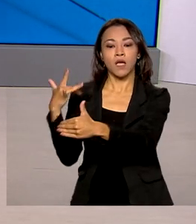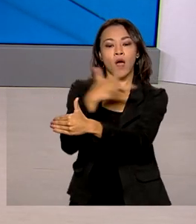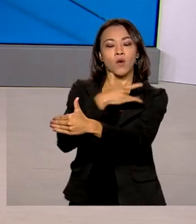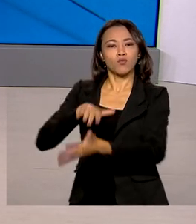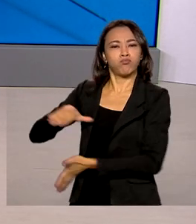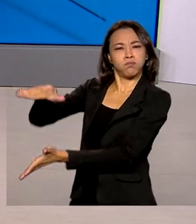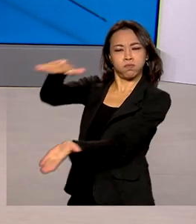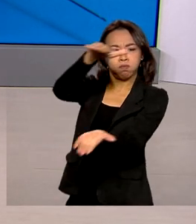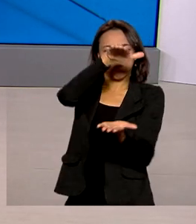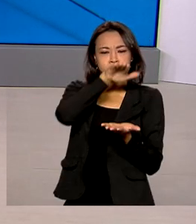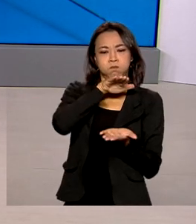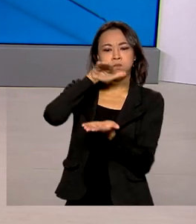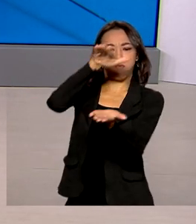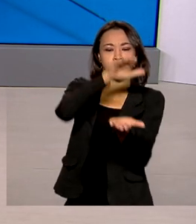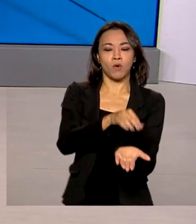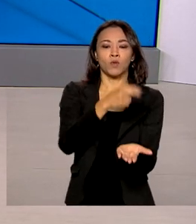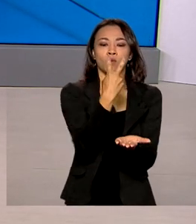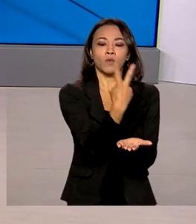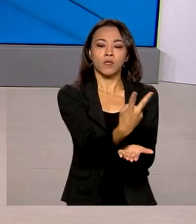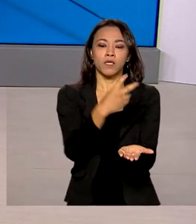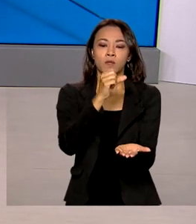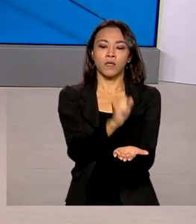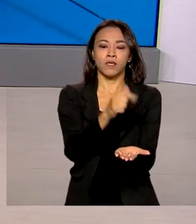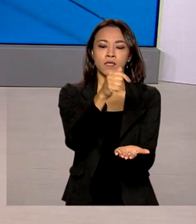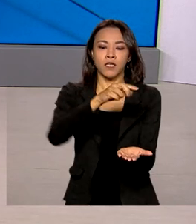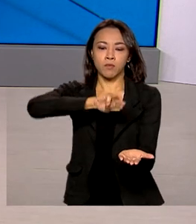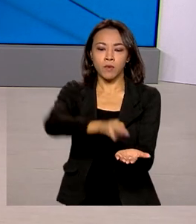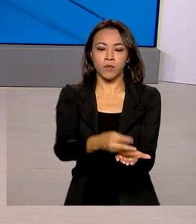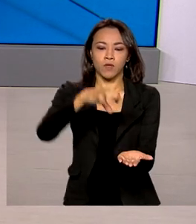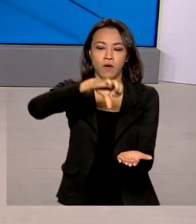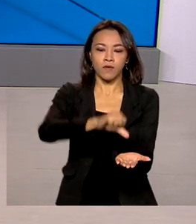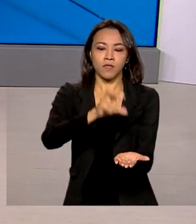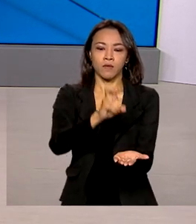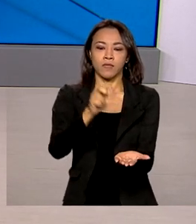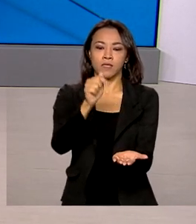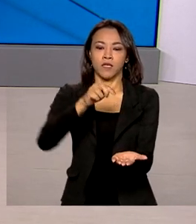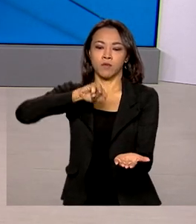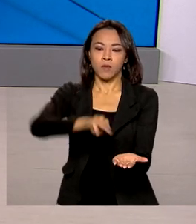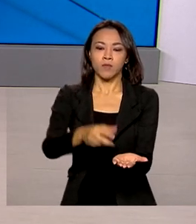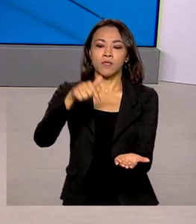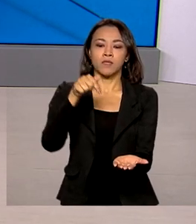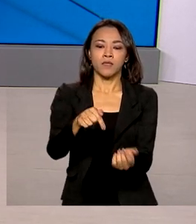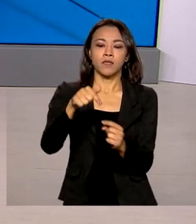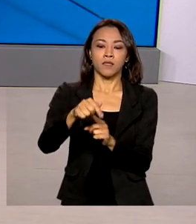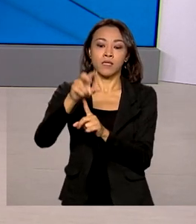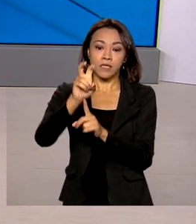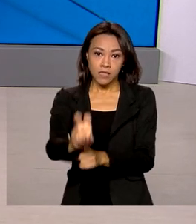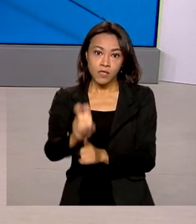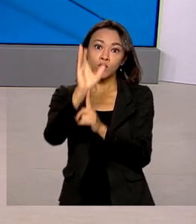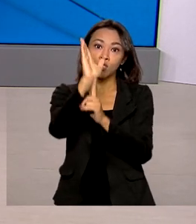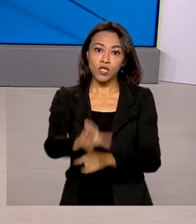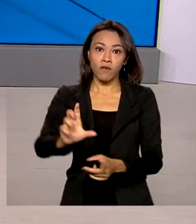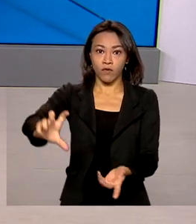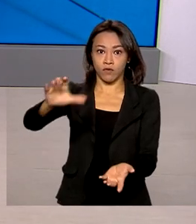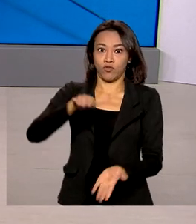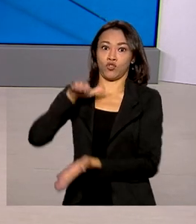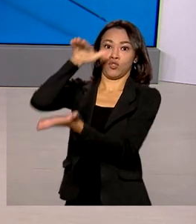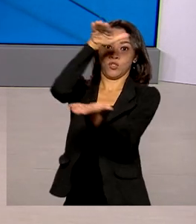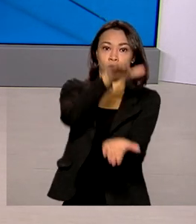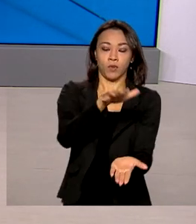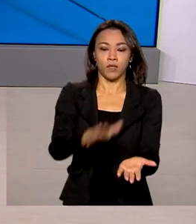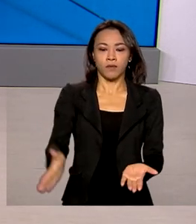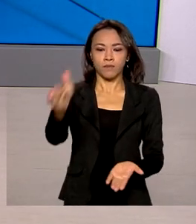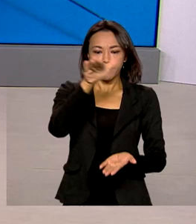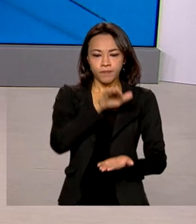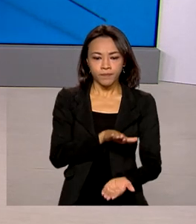287.957.775 doses de vacina. As doses